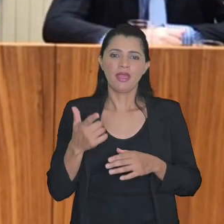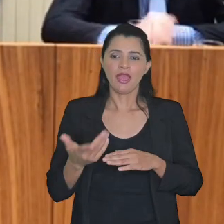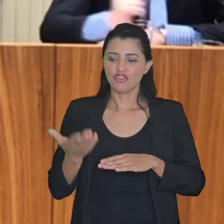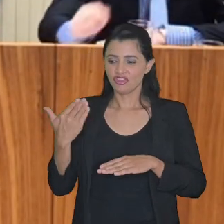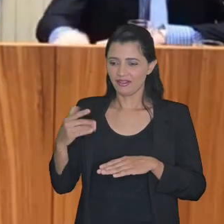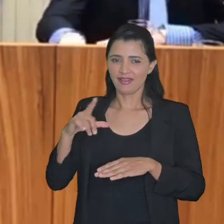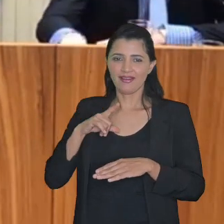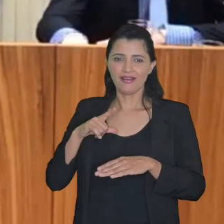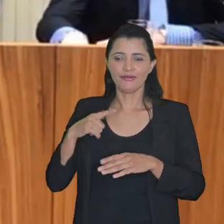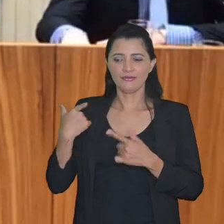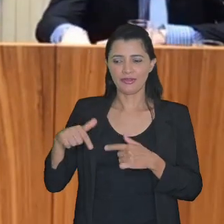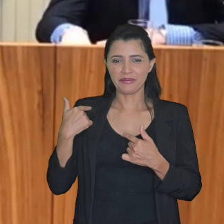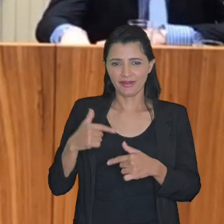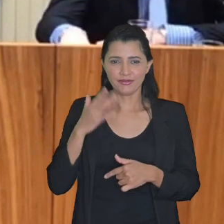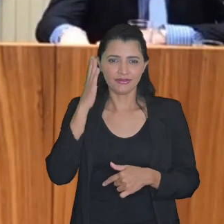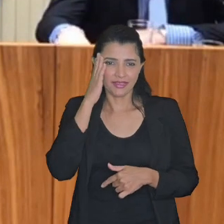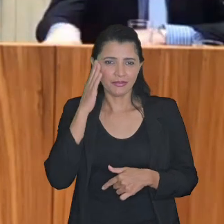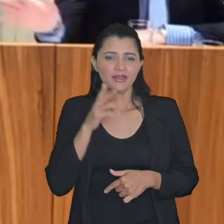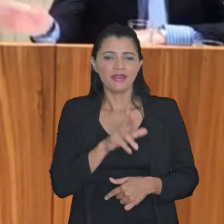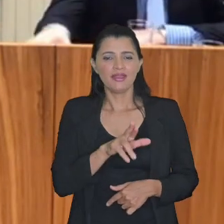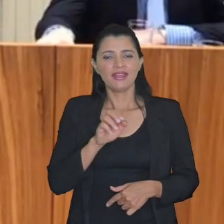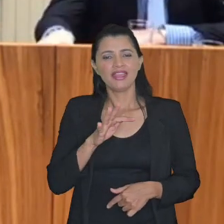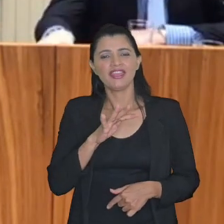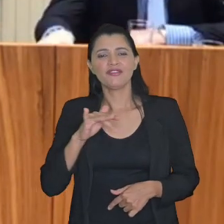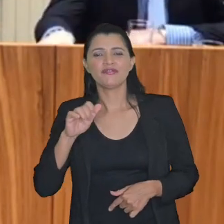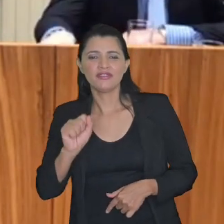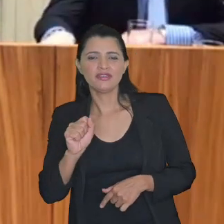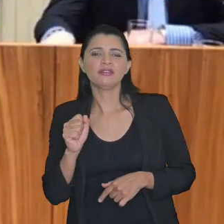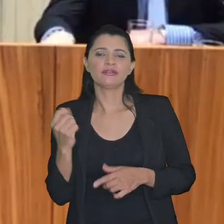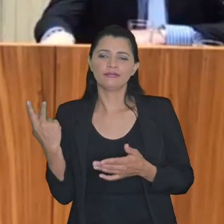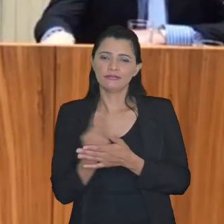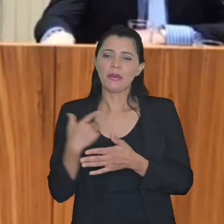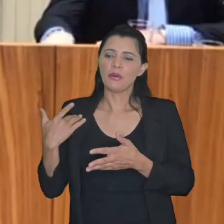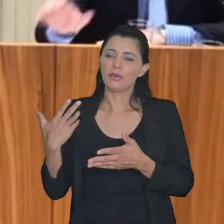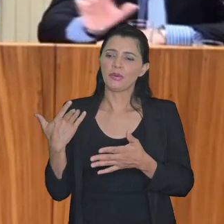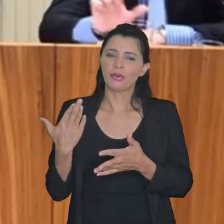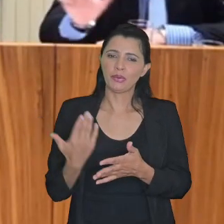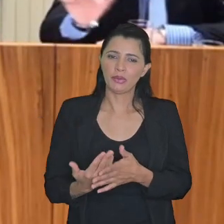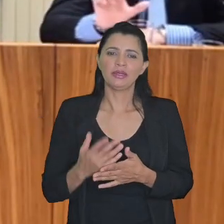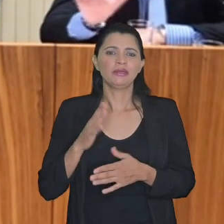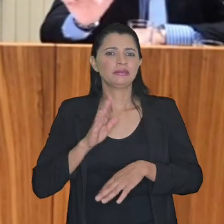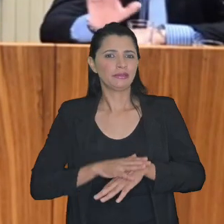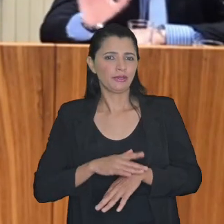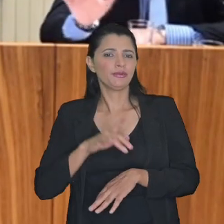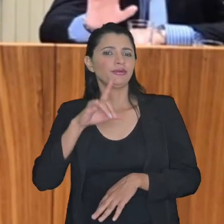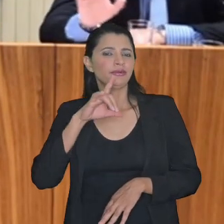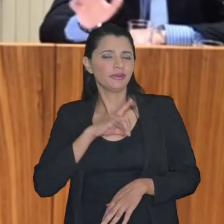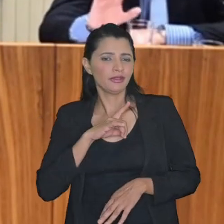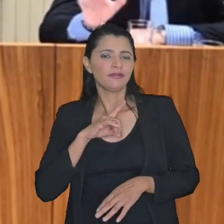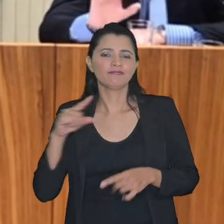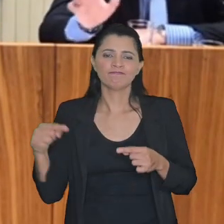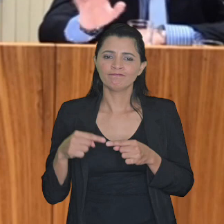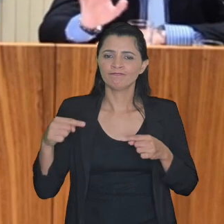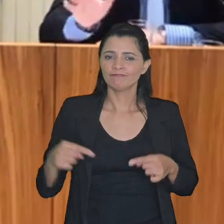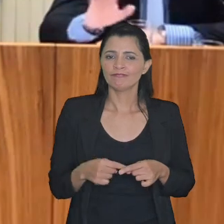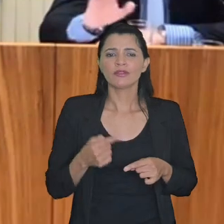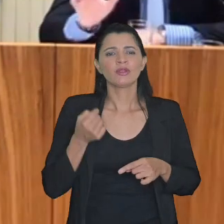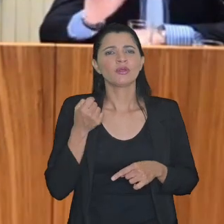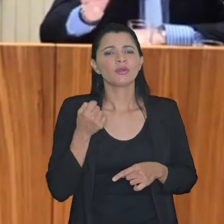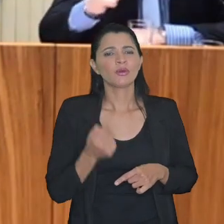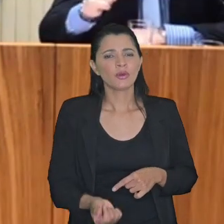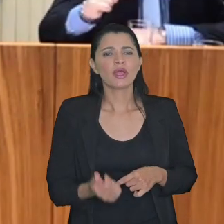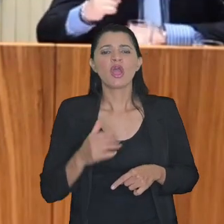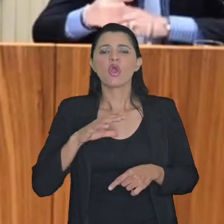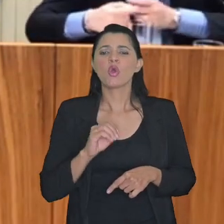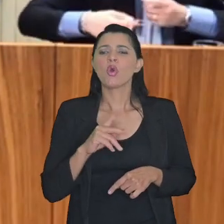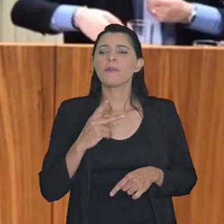balcão esse refis que demorou realmente demorou um bom tempo as combinações chegou a quase uma centena